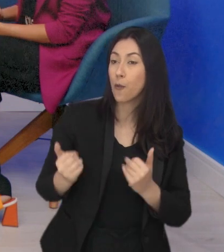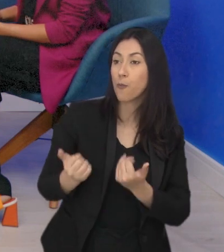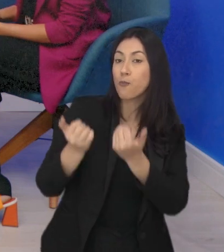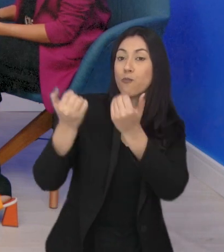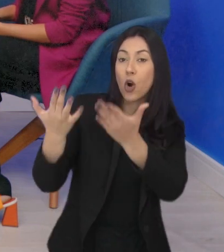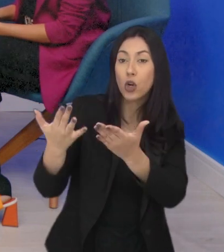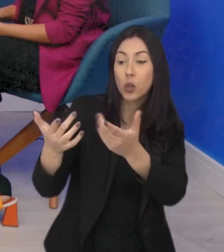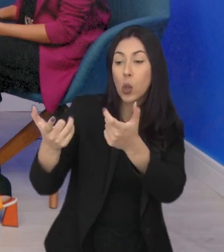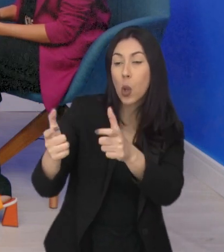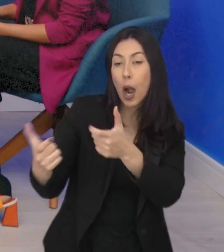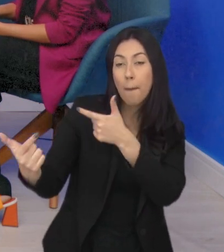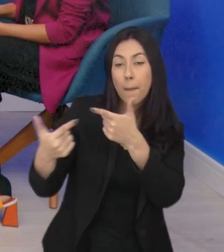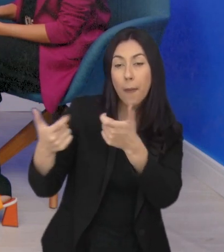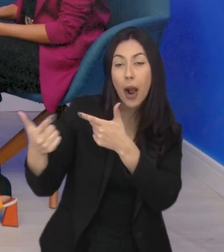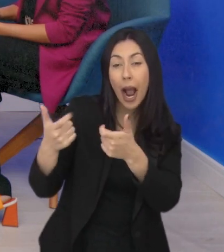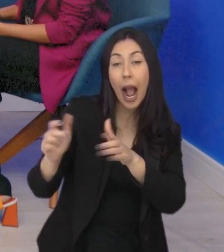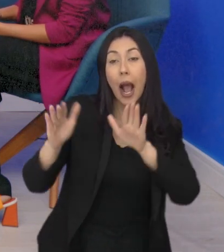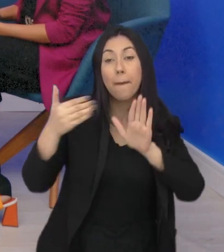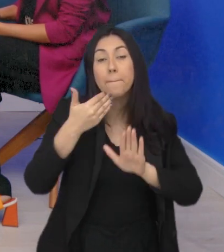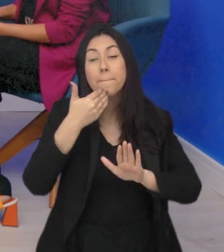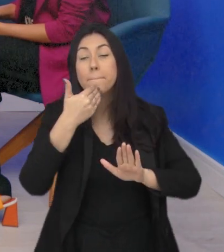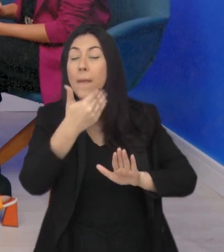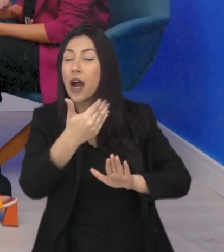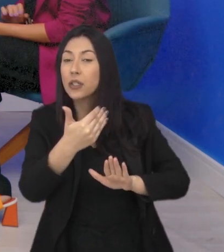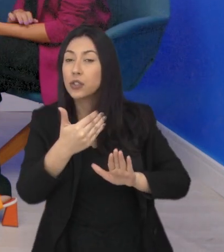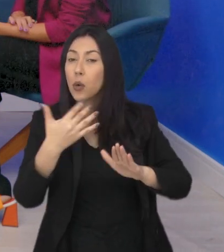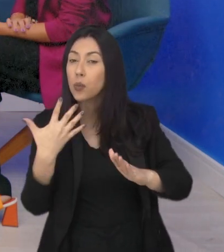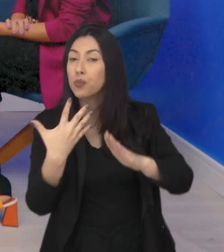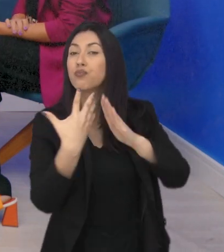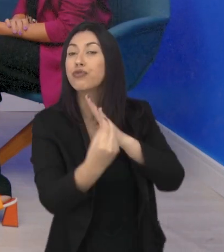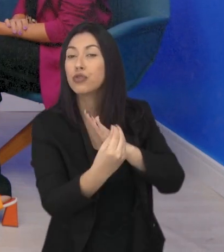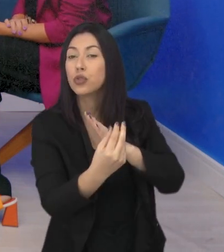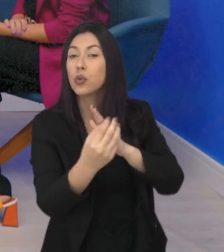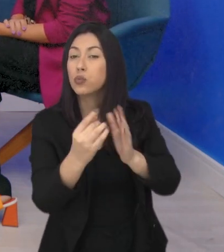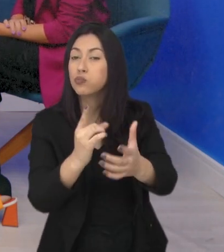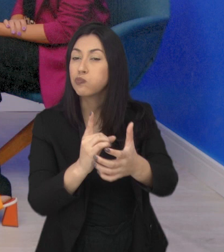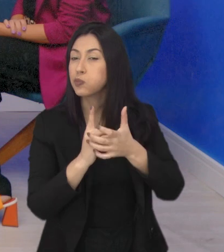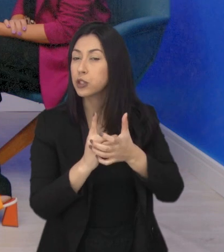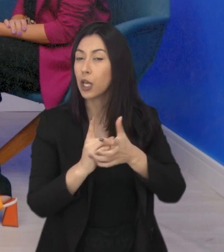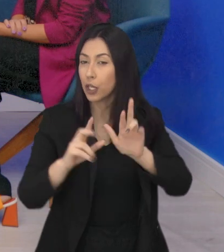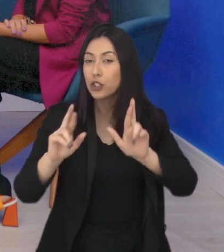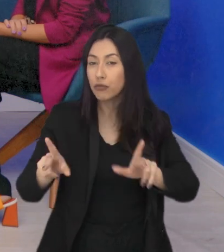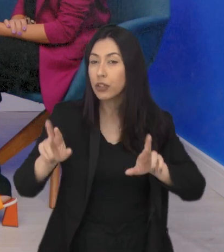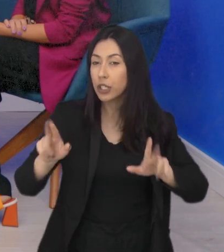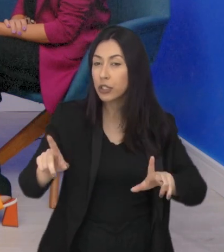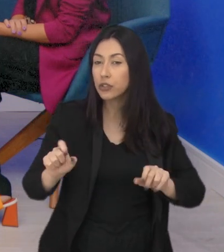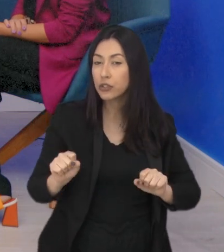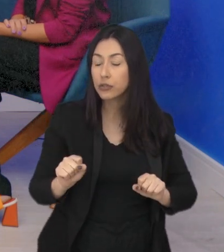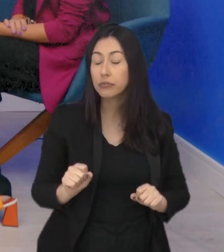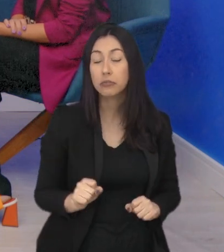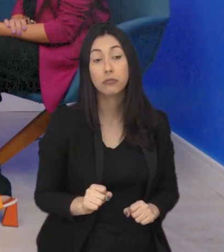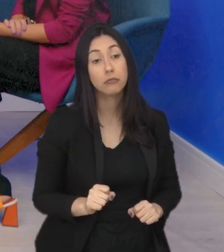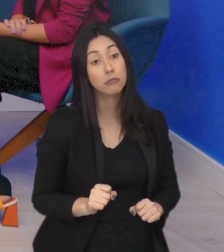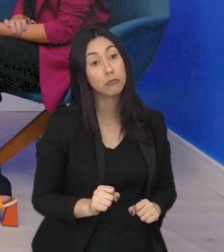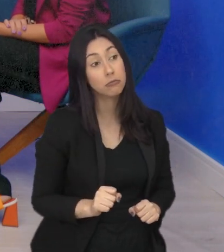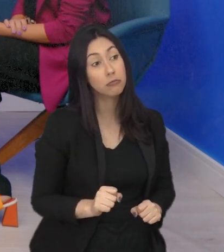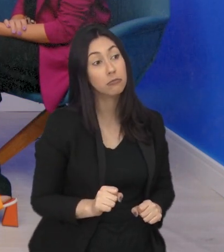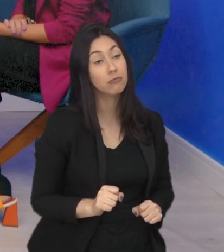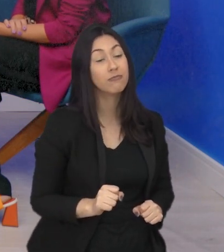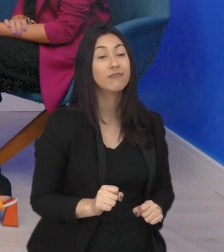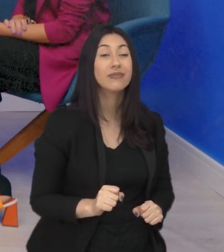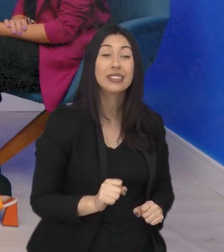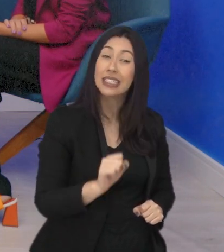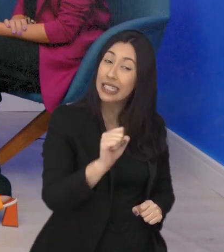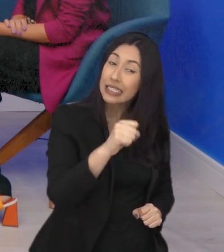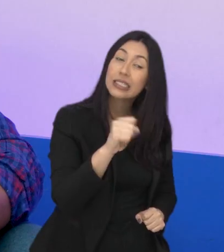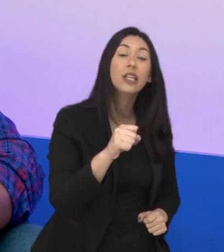pede refúgio no Brasil, o tratamento é diferente, o protocolo é diferente nessas situações? Olha, basicamente sim.